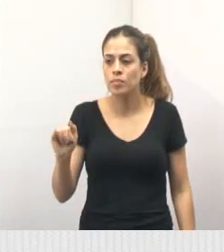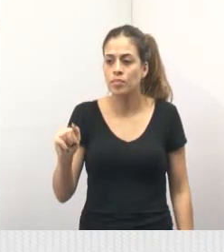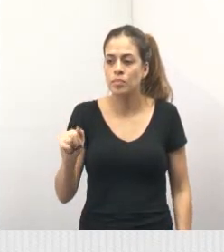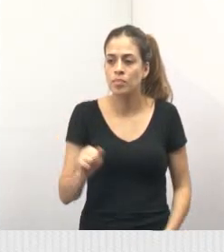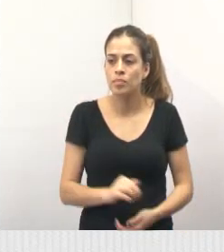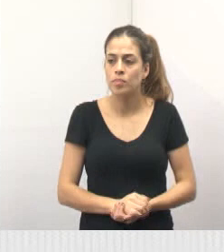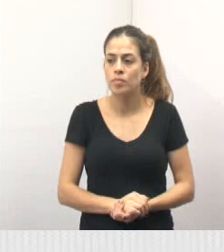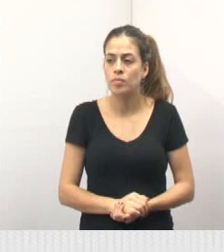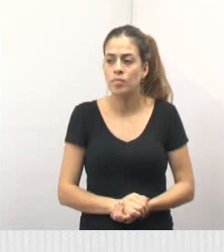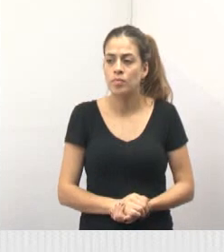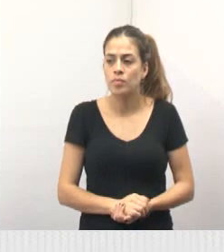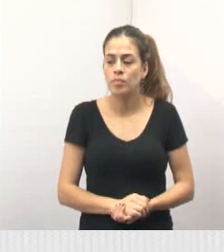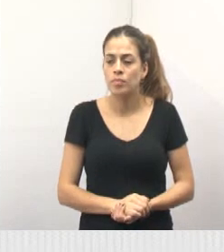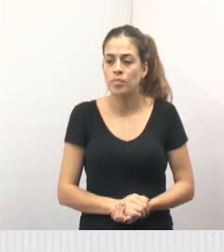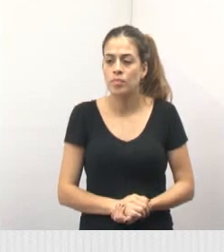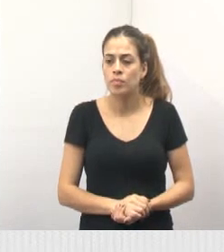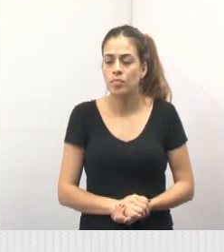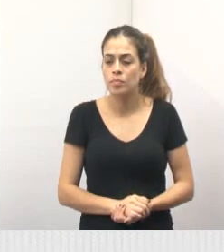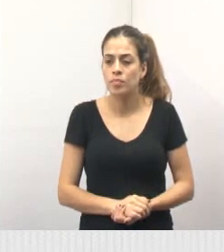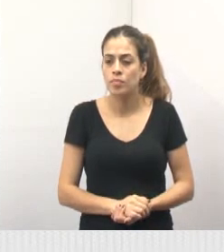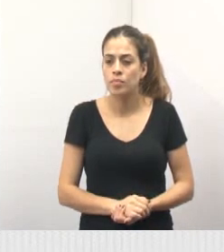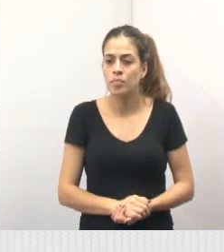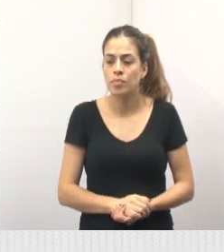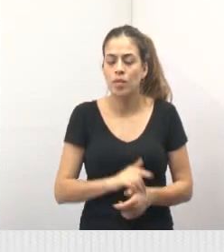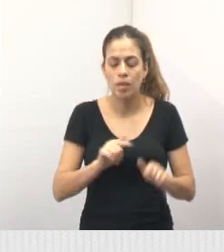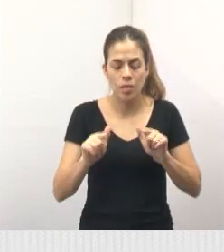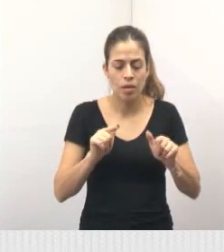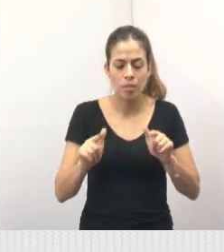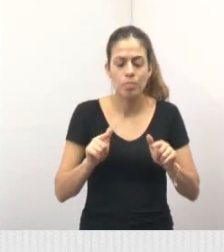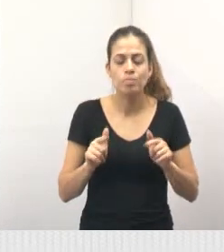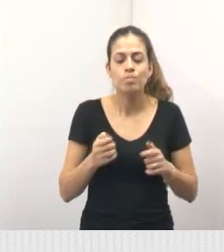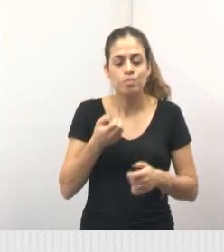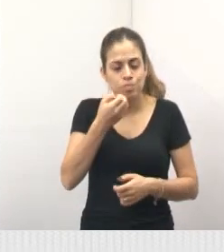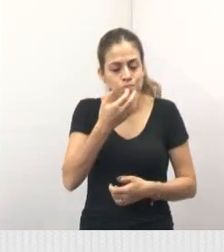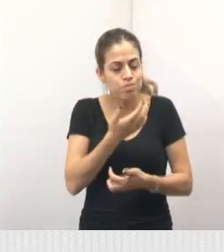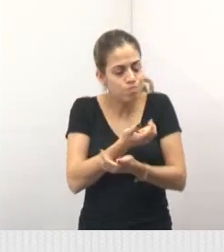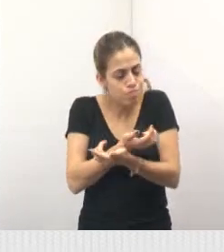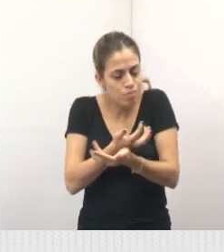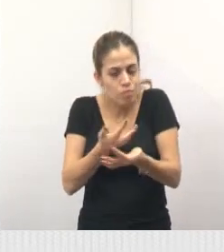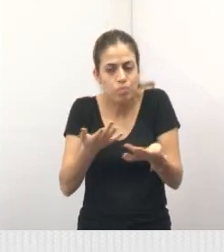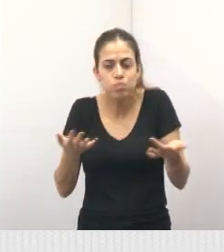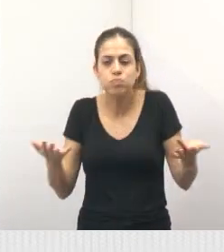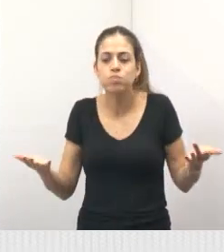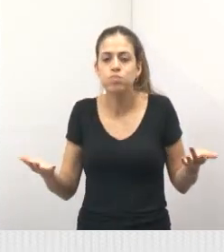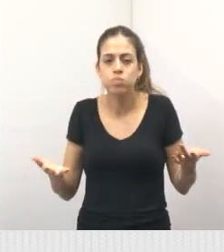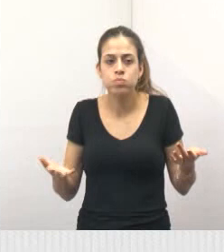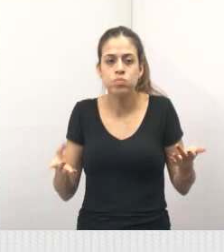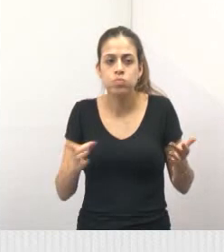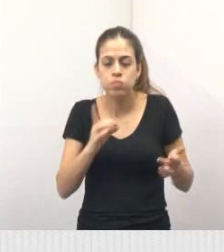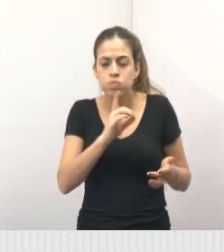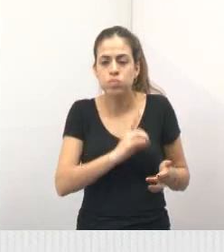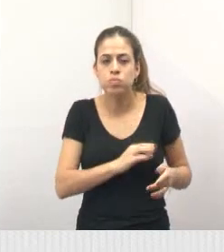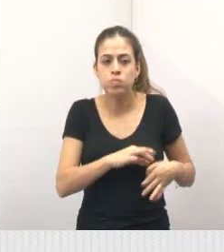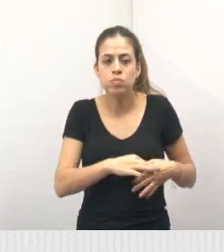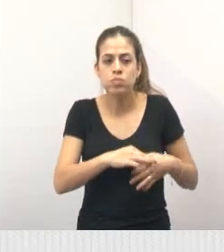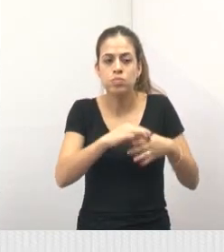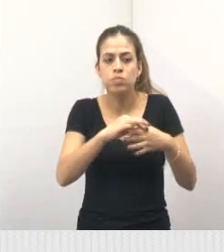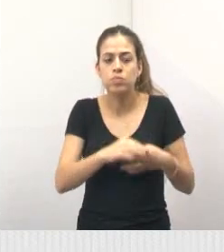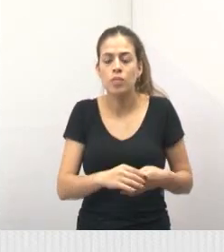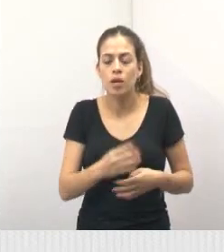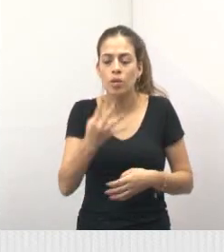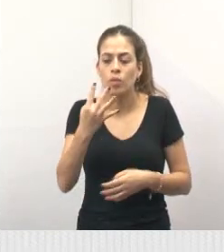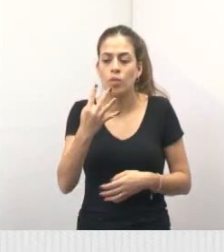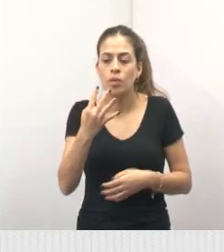e desejar que o Giovanni tenha um trabalho também frutuoso em frente à sua diretoria para este novo mandato de quatro